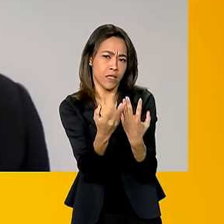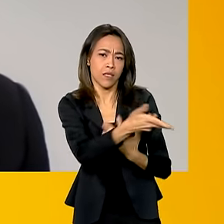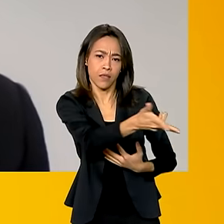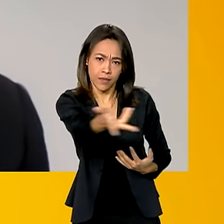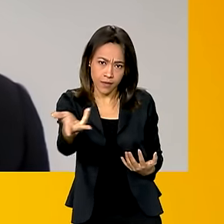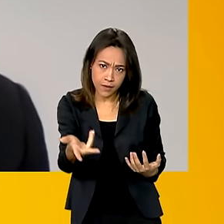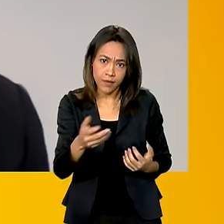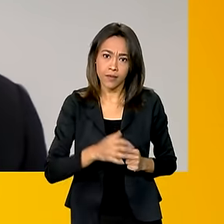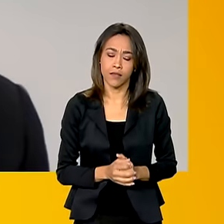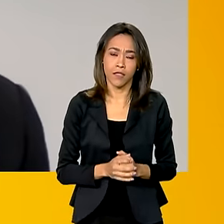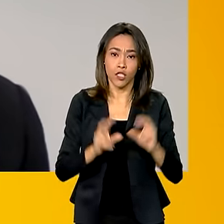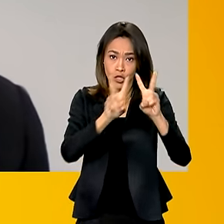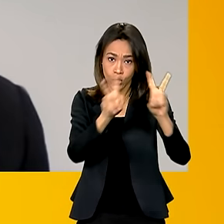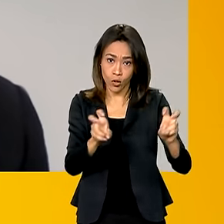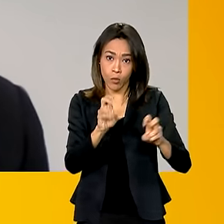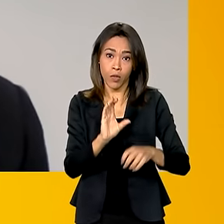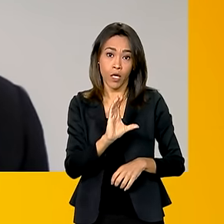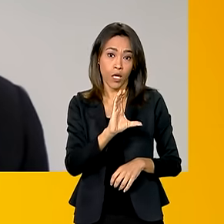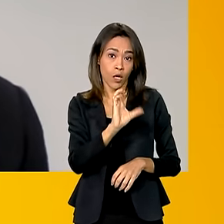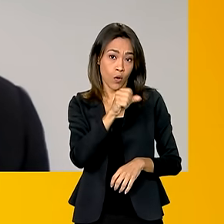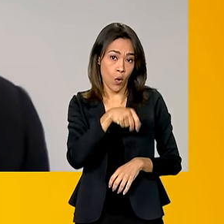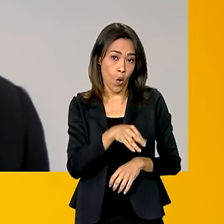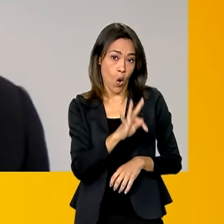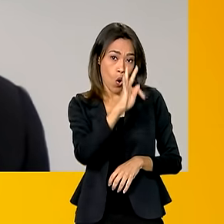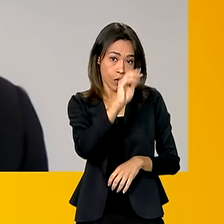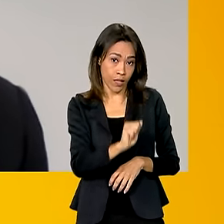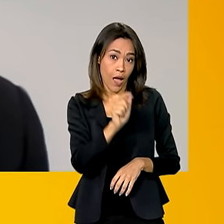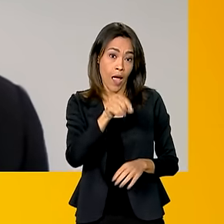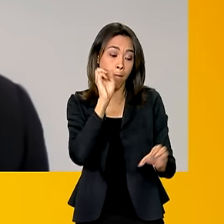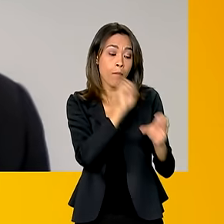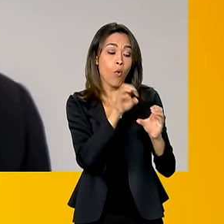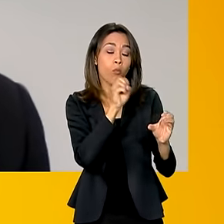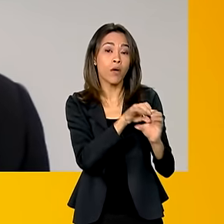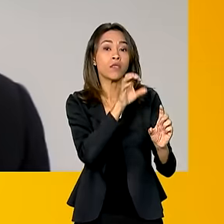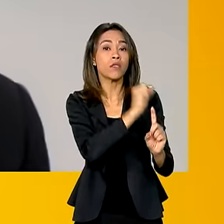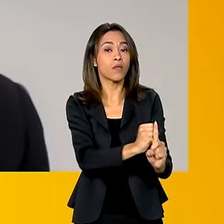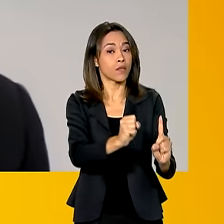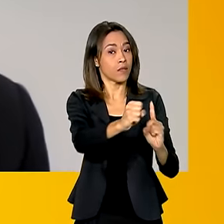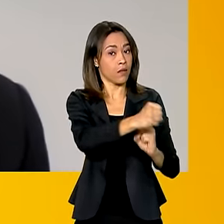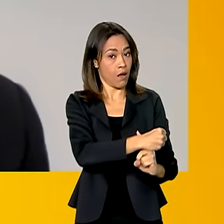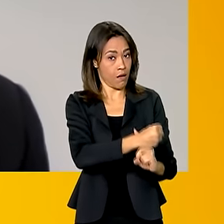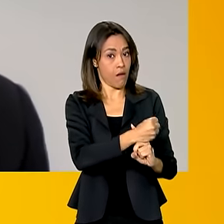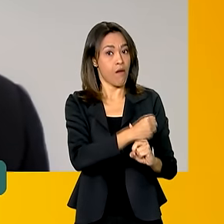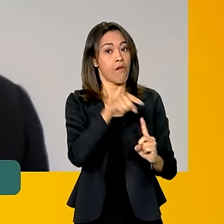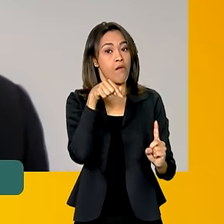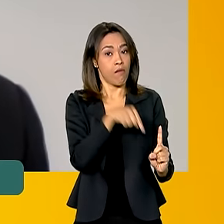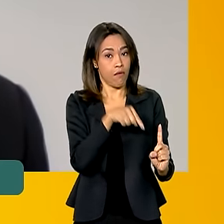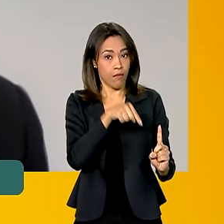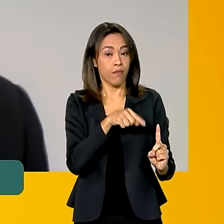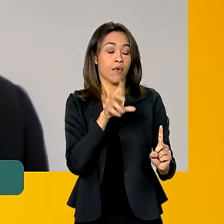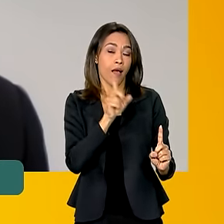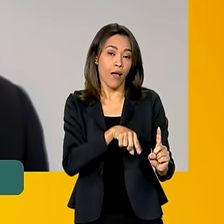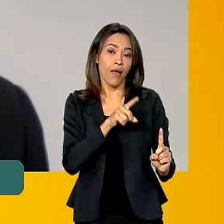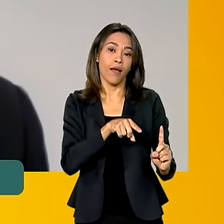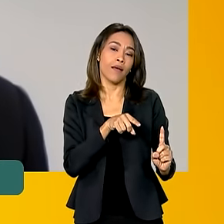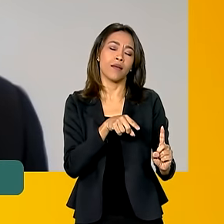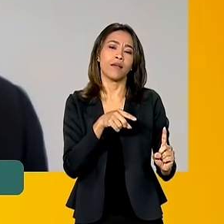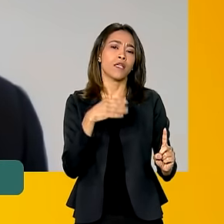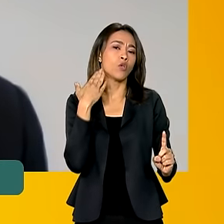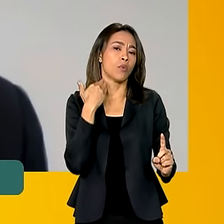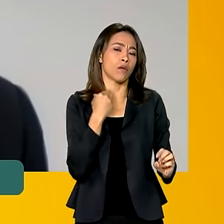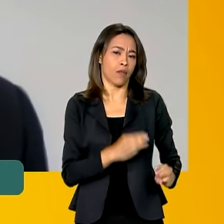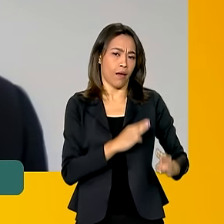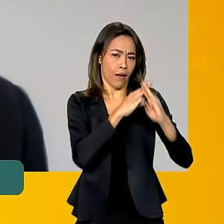das contas, a informação que será pela poupança social digital, é uma operação simplificada que a Caixa